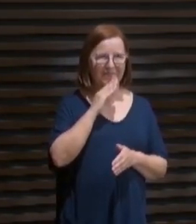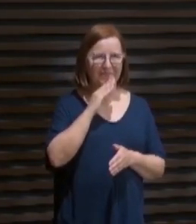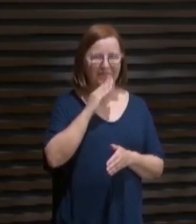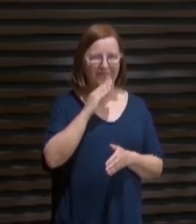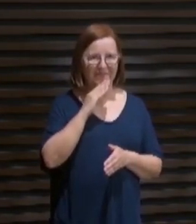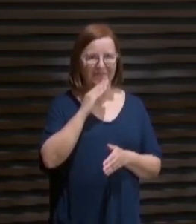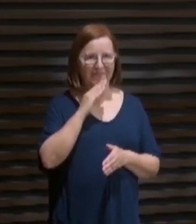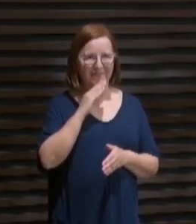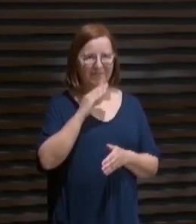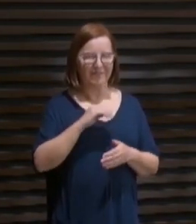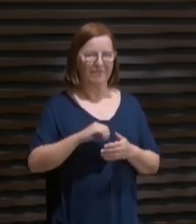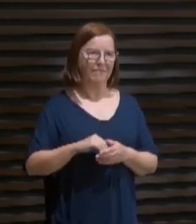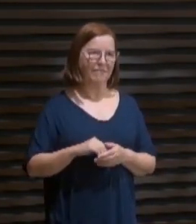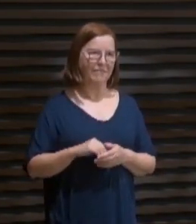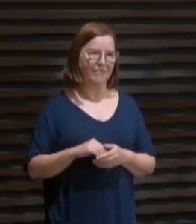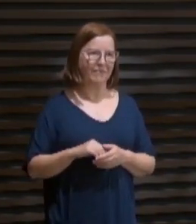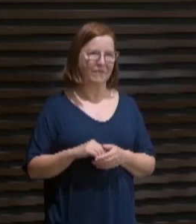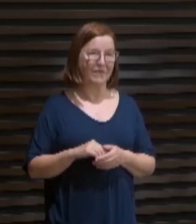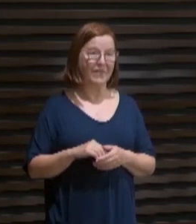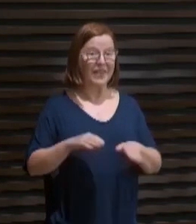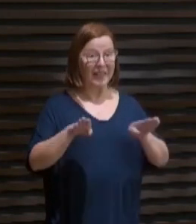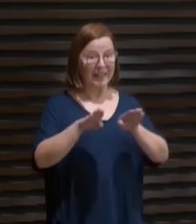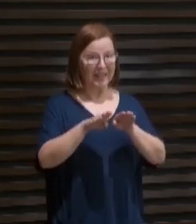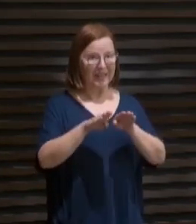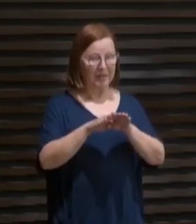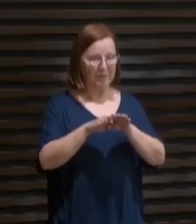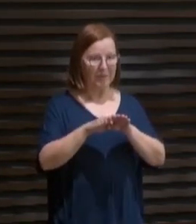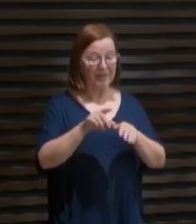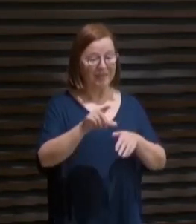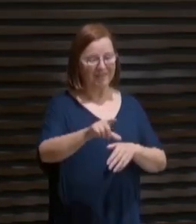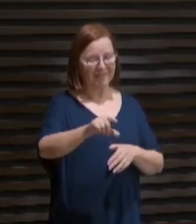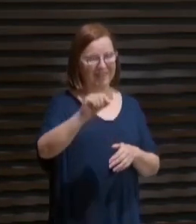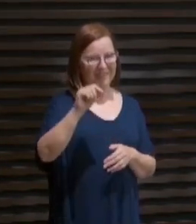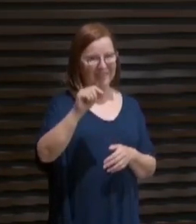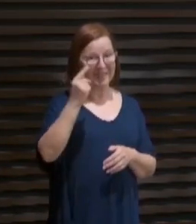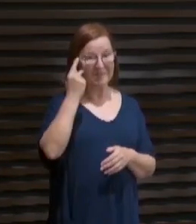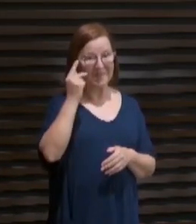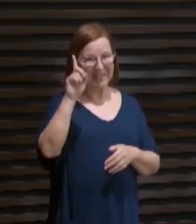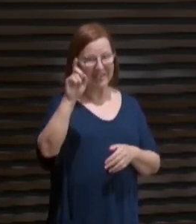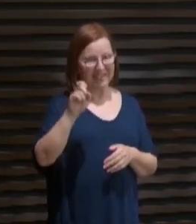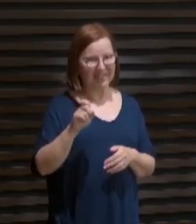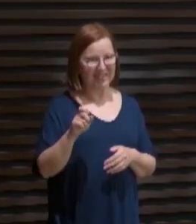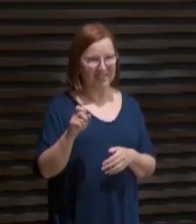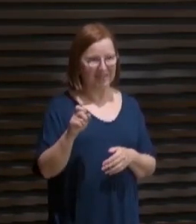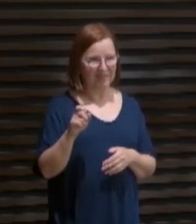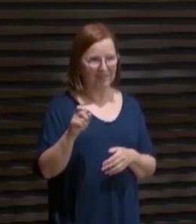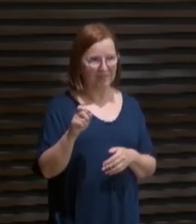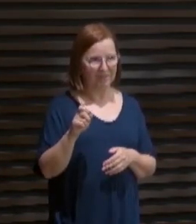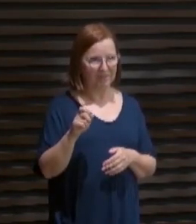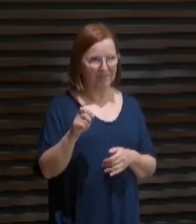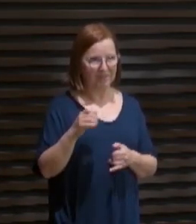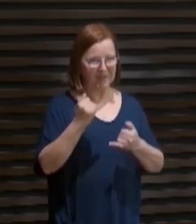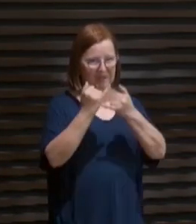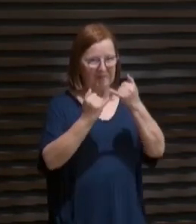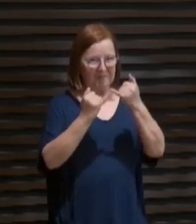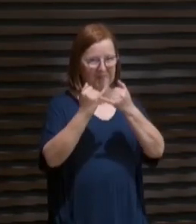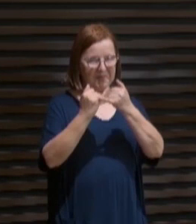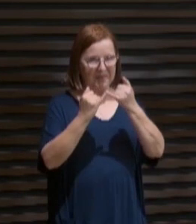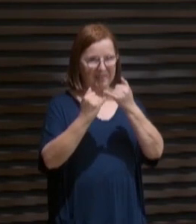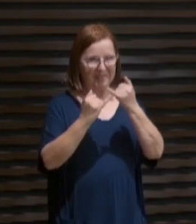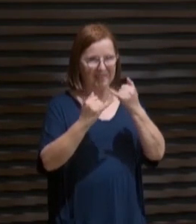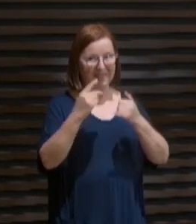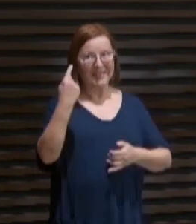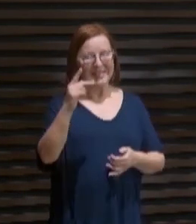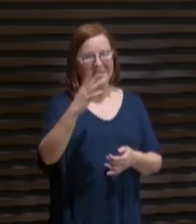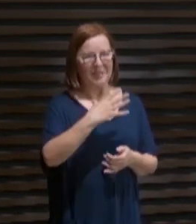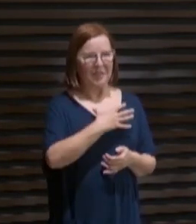conforme conheceu, também os predestinou para serem conformes à imagem do seu filho,